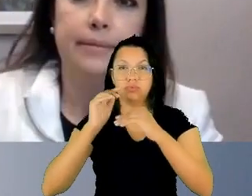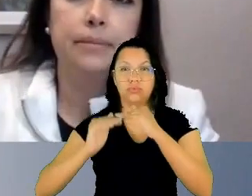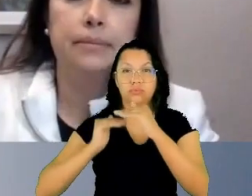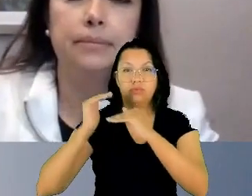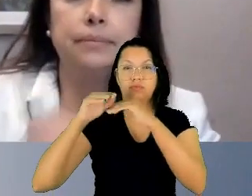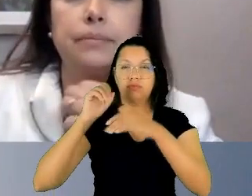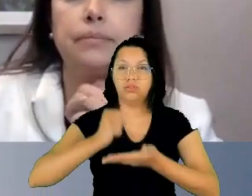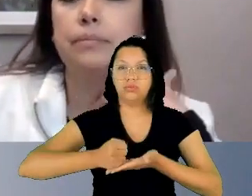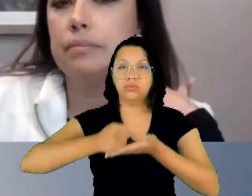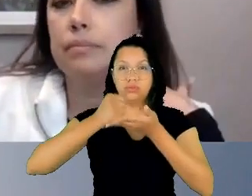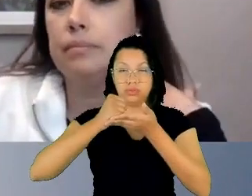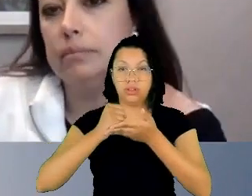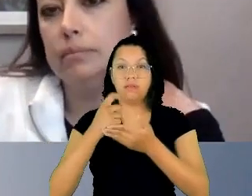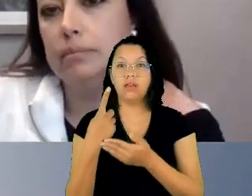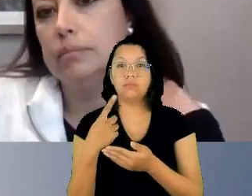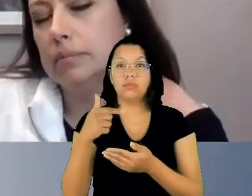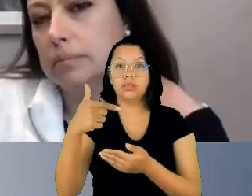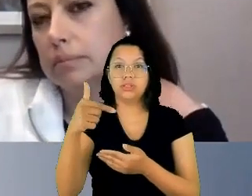2030.